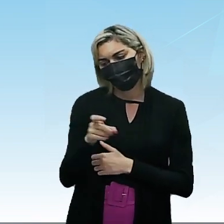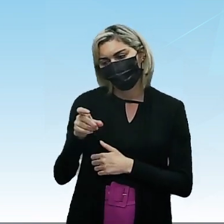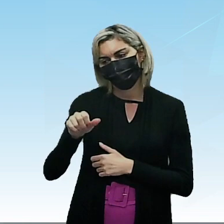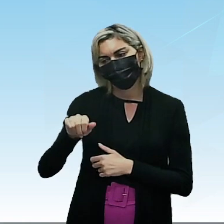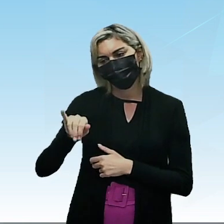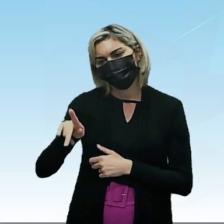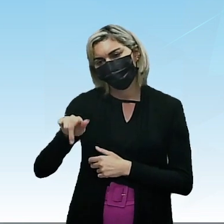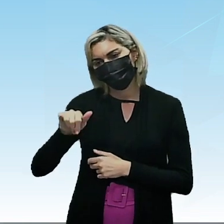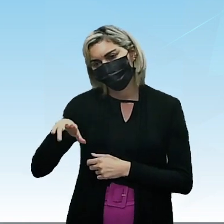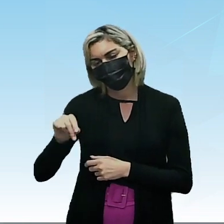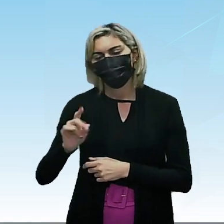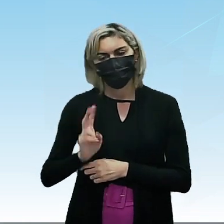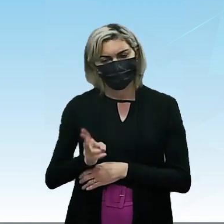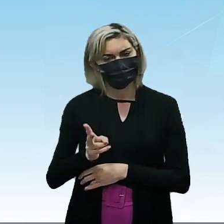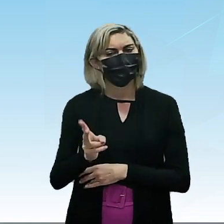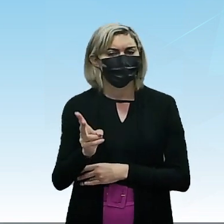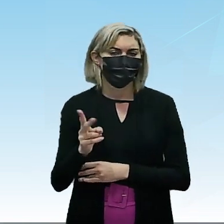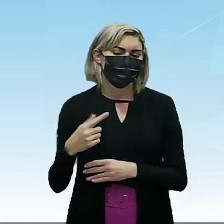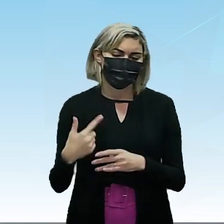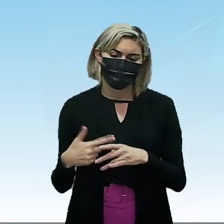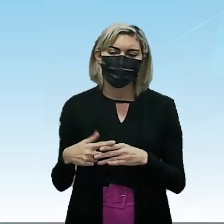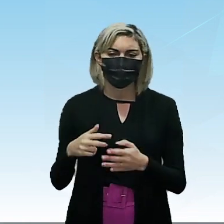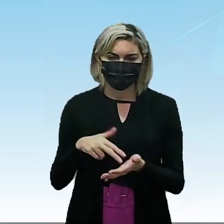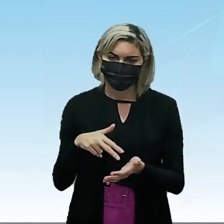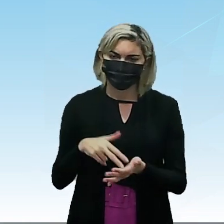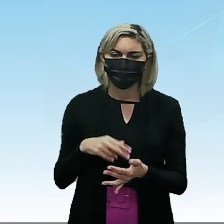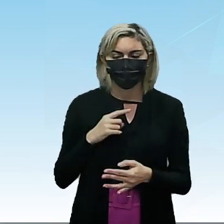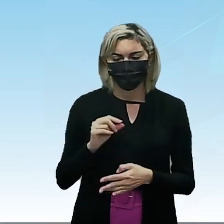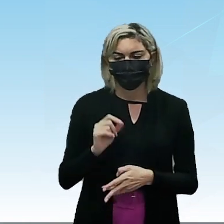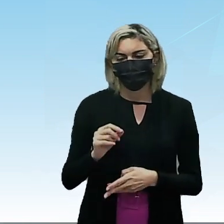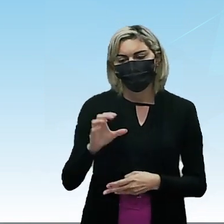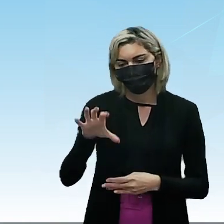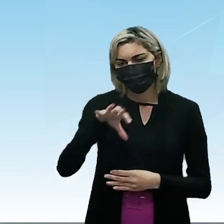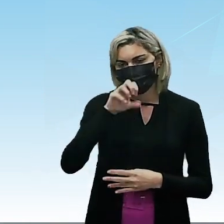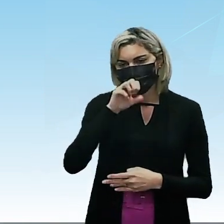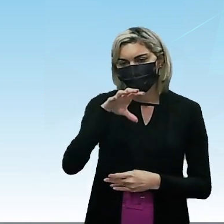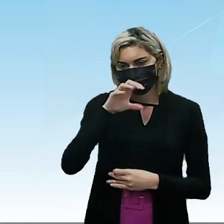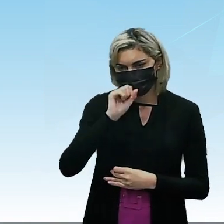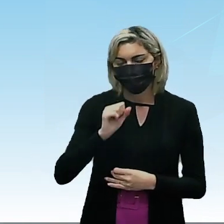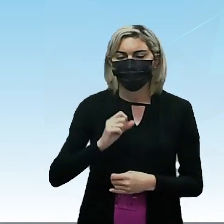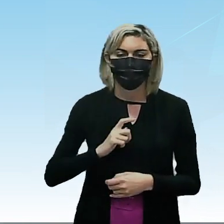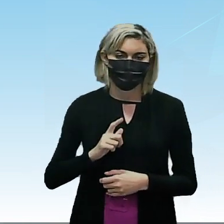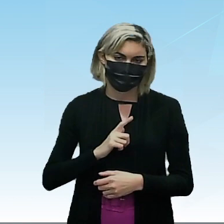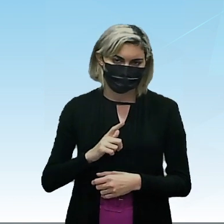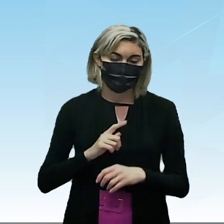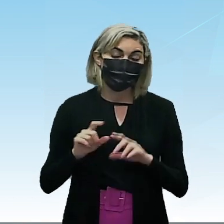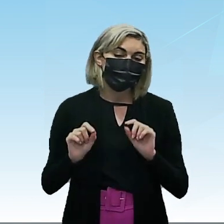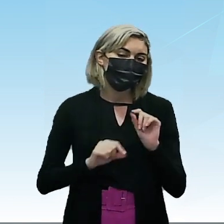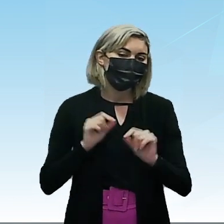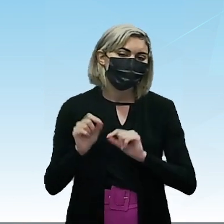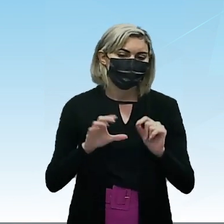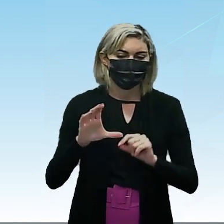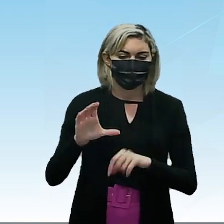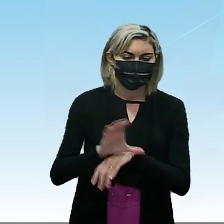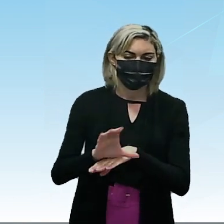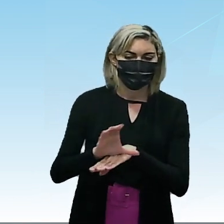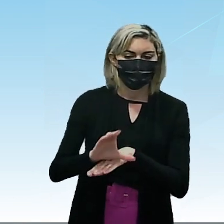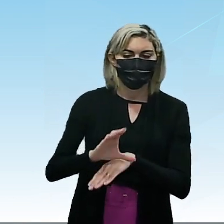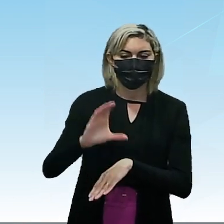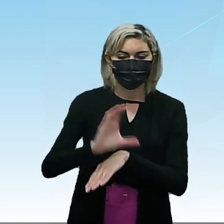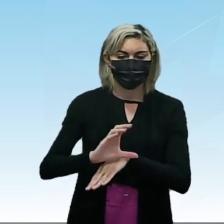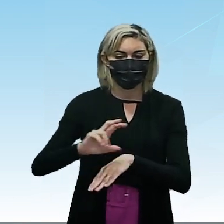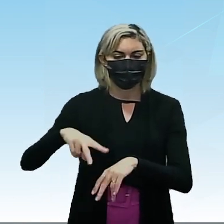continua sendo oxigenado porque tem a presença do oxigênio. Beleza? Então, quem é a carbonila? É o C